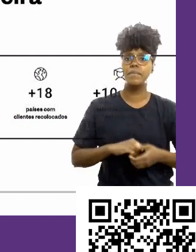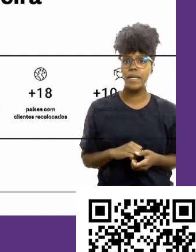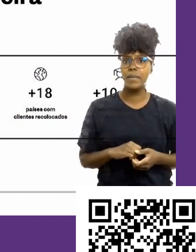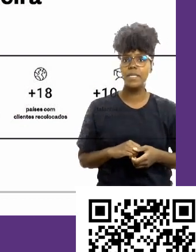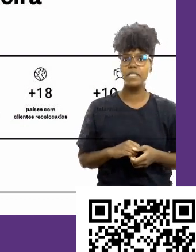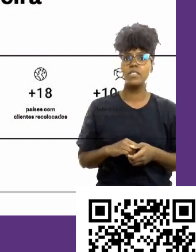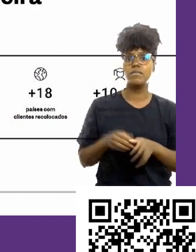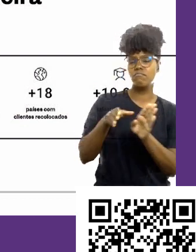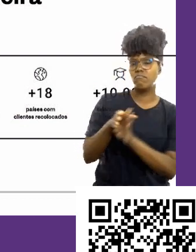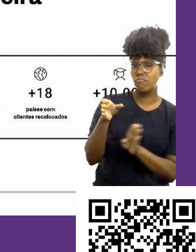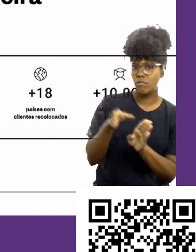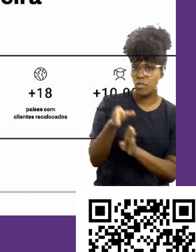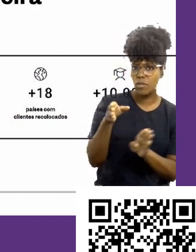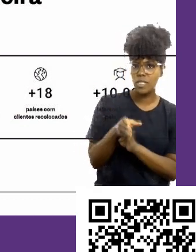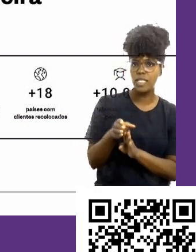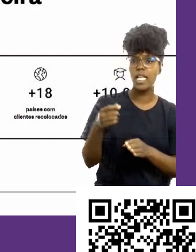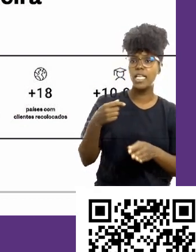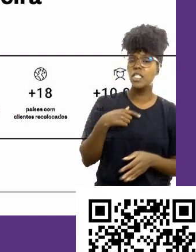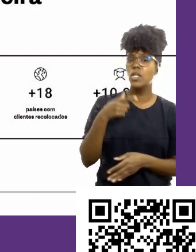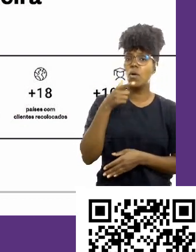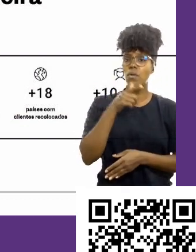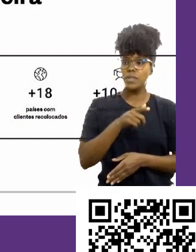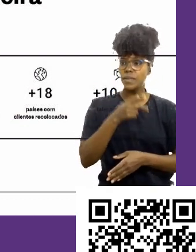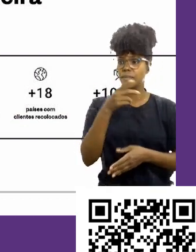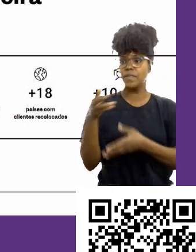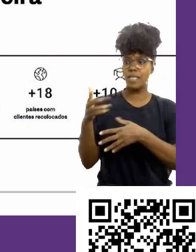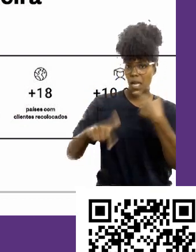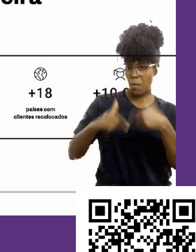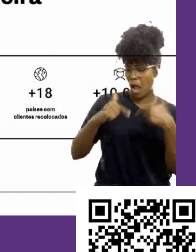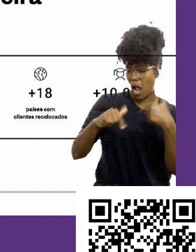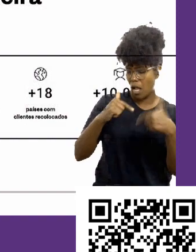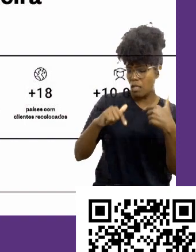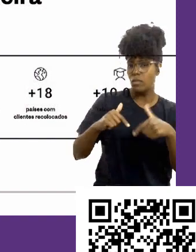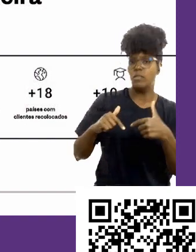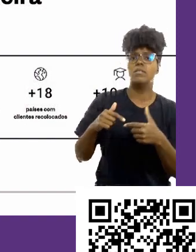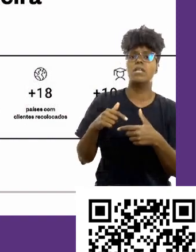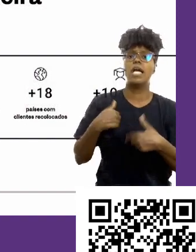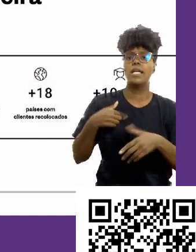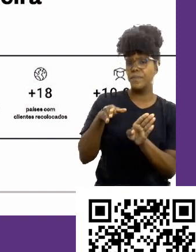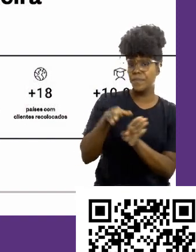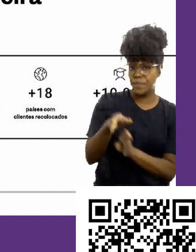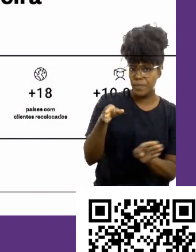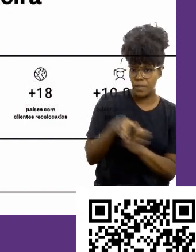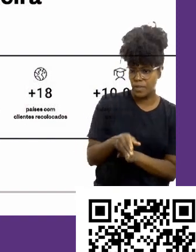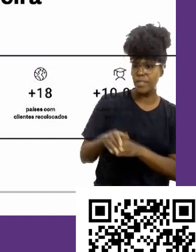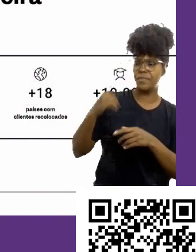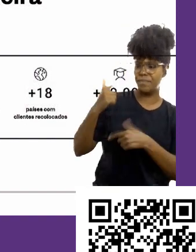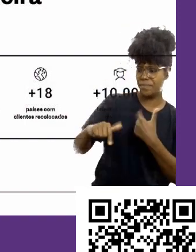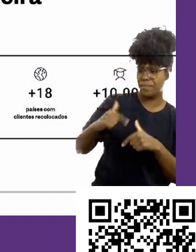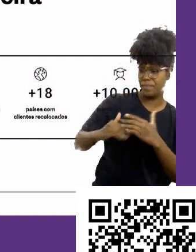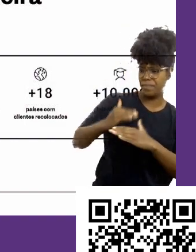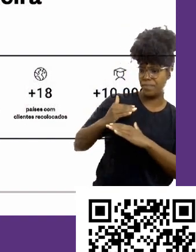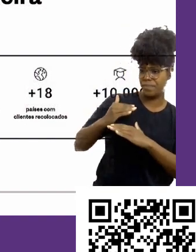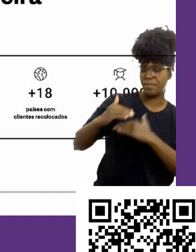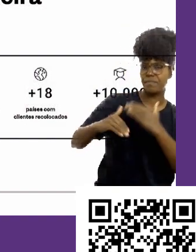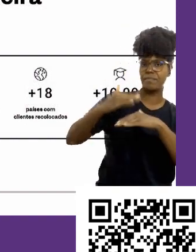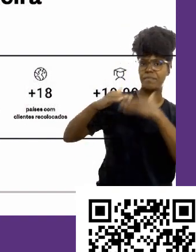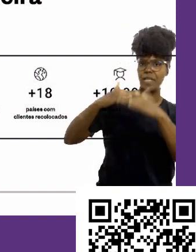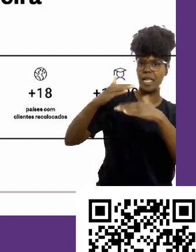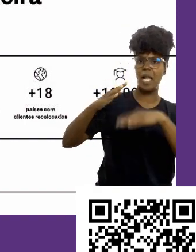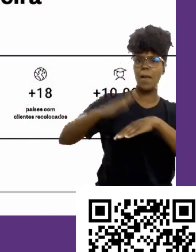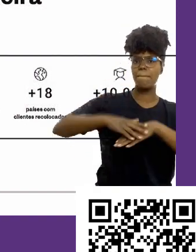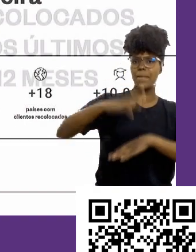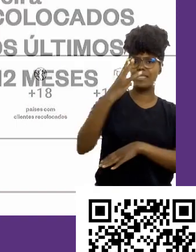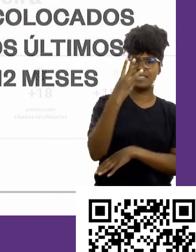de talentos para o mercado nacional, europeu e asiático. E sou mentora de carreira também aí com mais 3.500 horas de